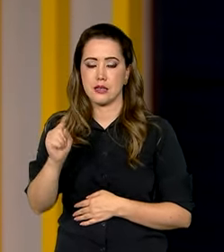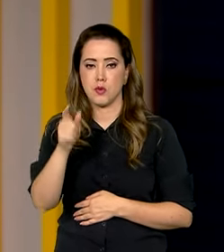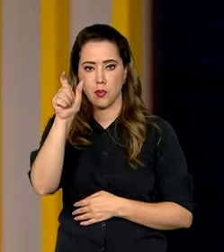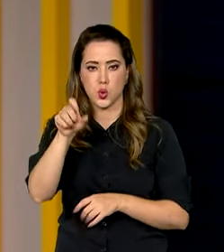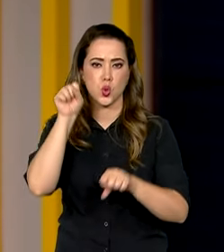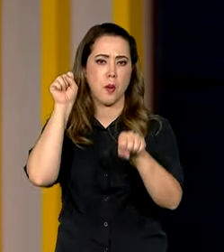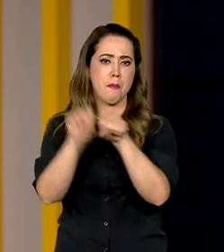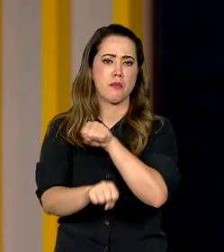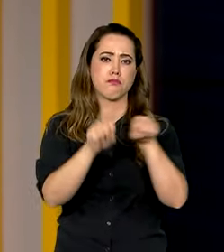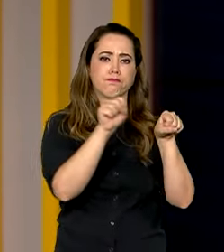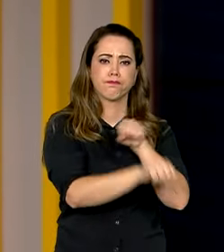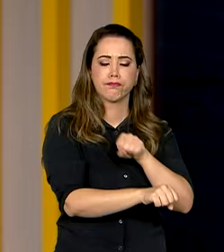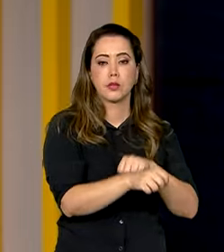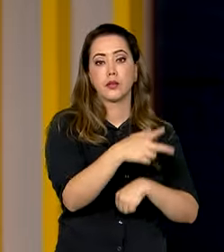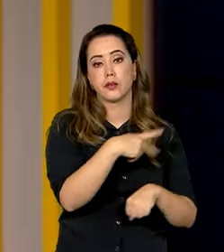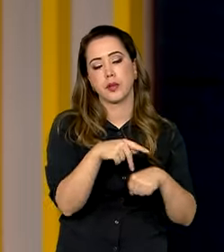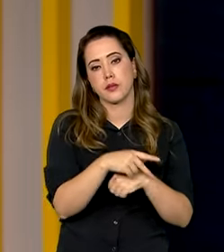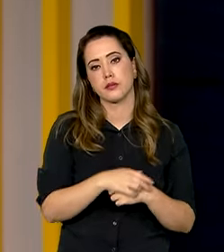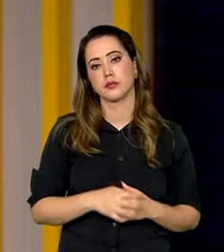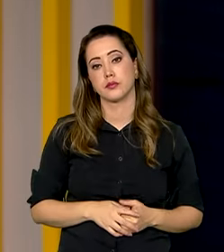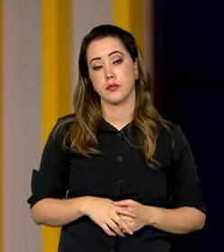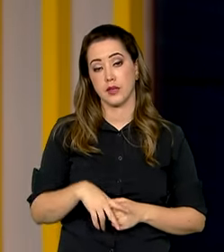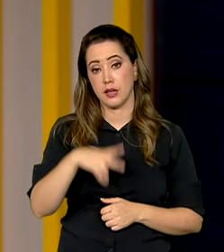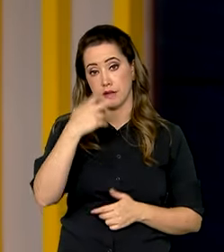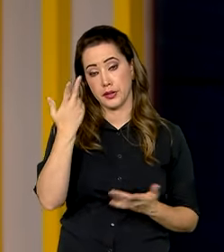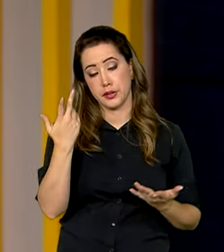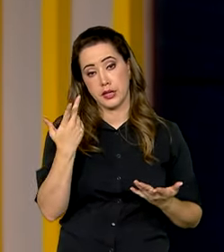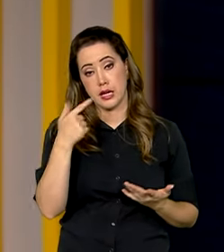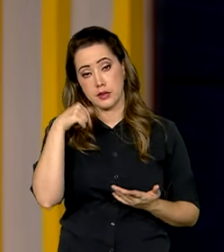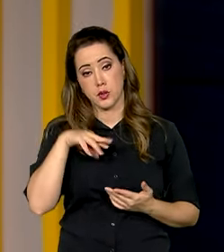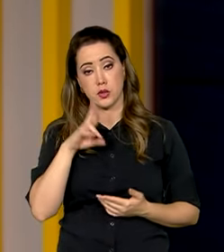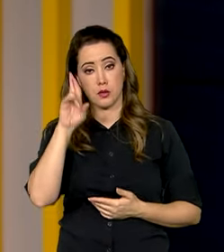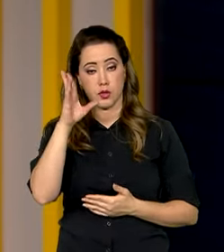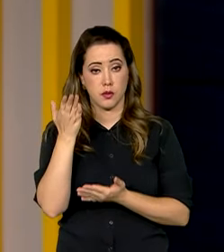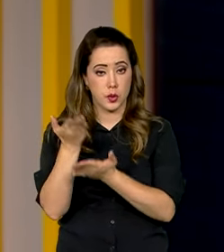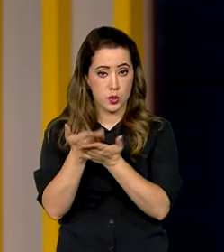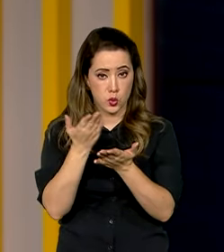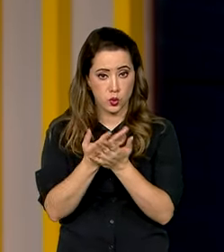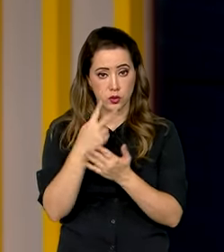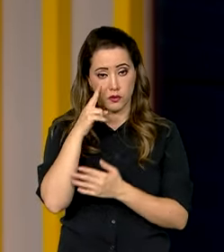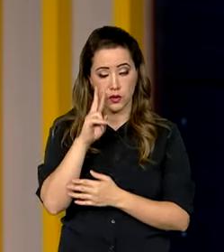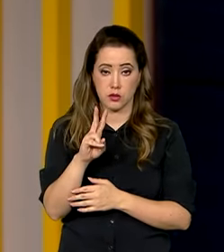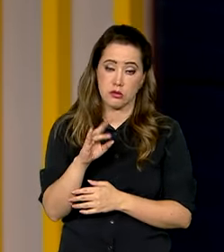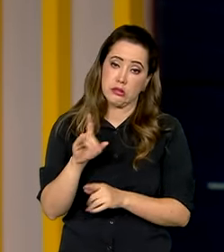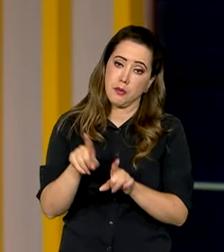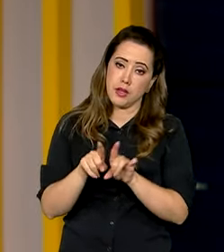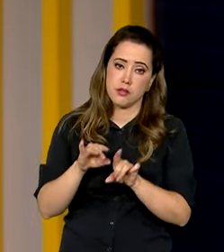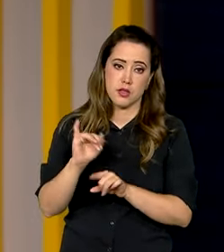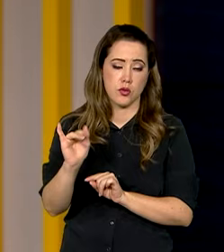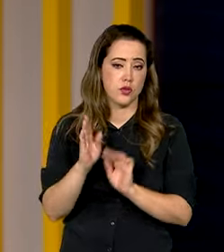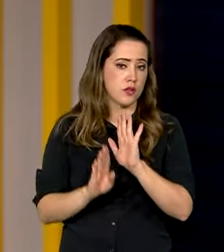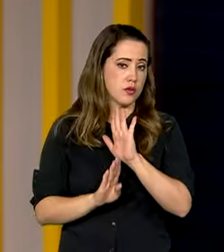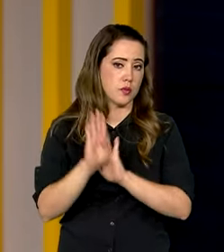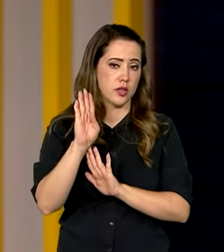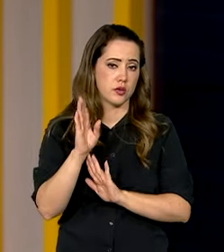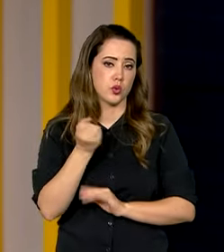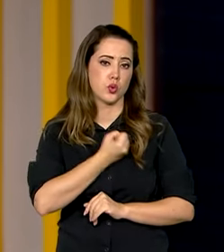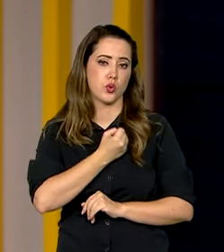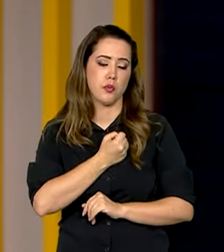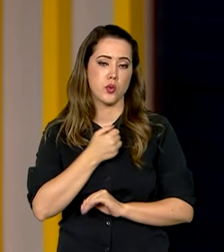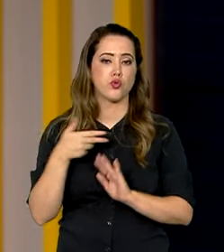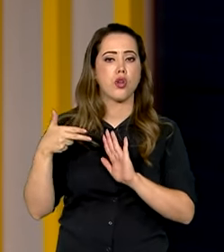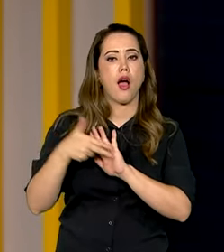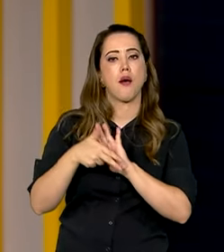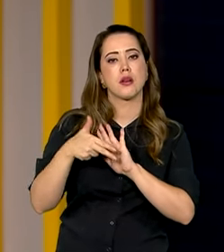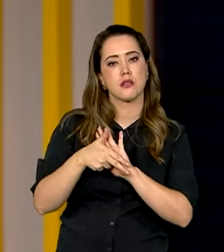assassinadas no país. Os autores do estudo consideram também que se não houvesse o aumento de armas de fogo em